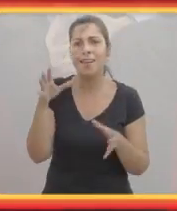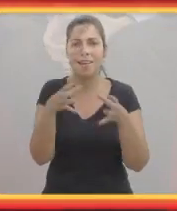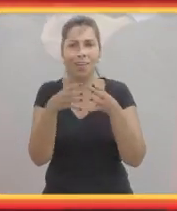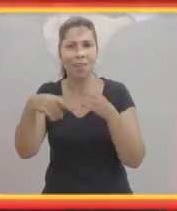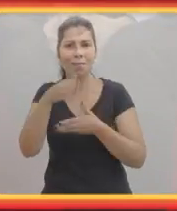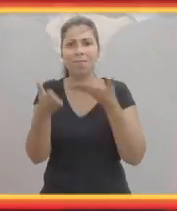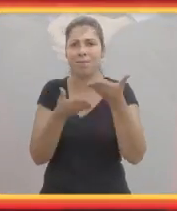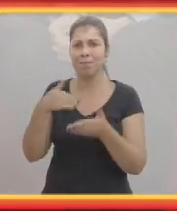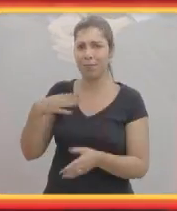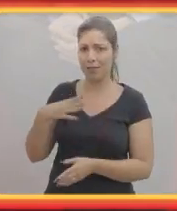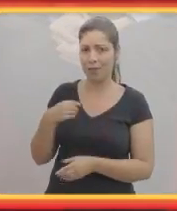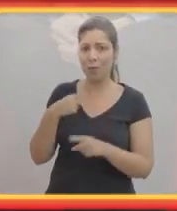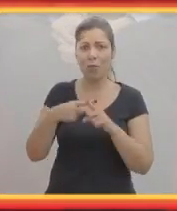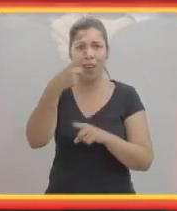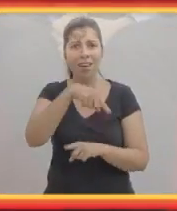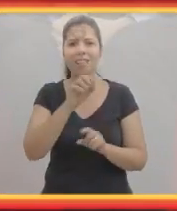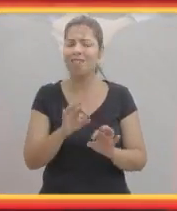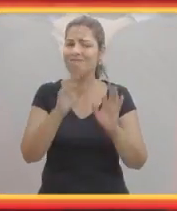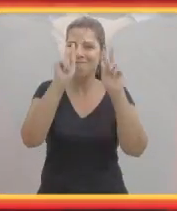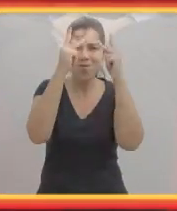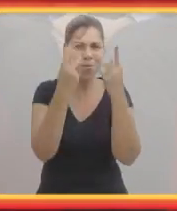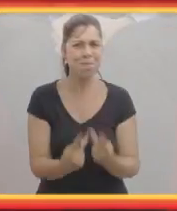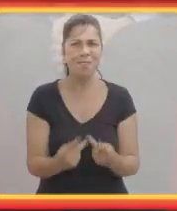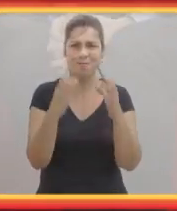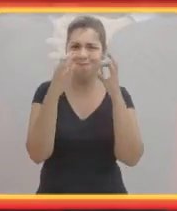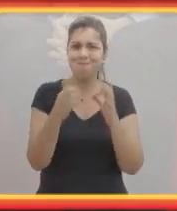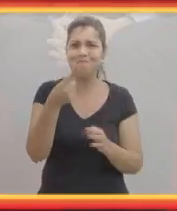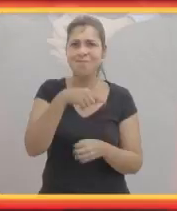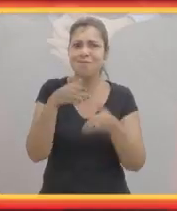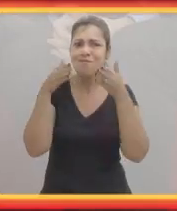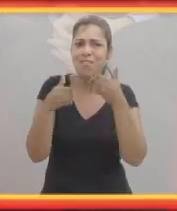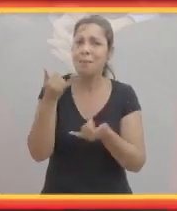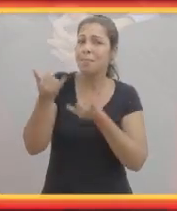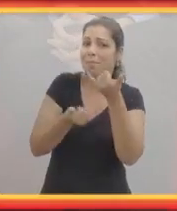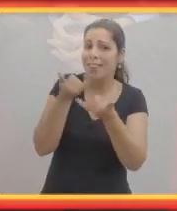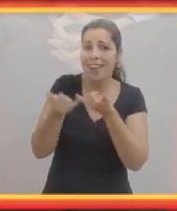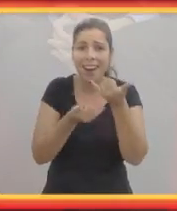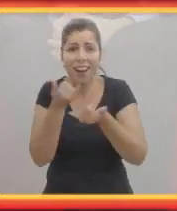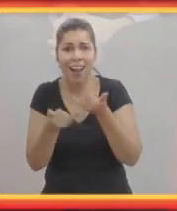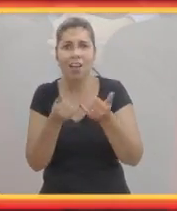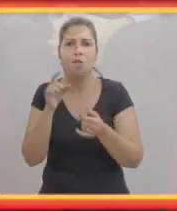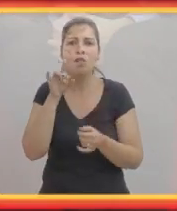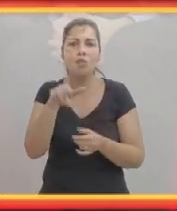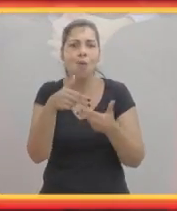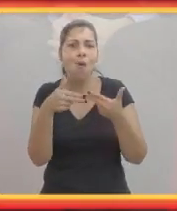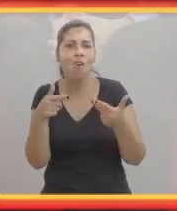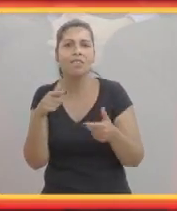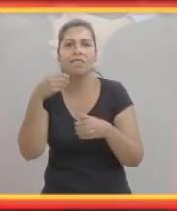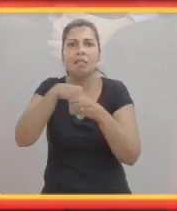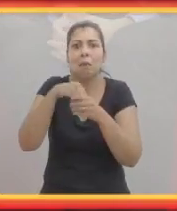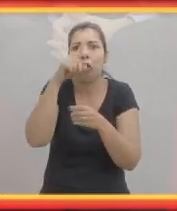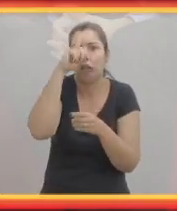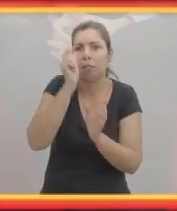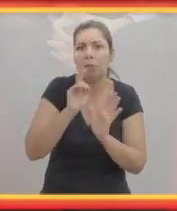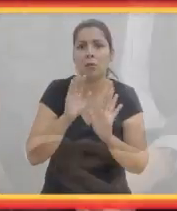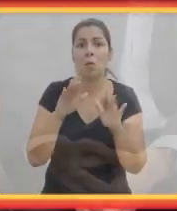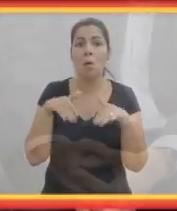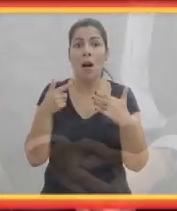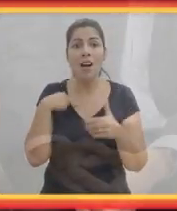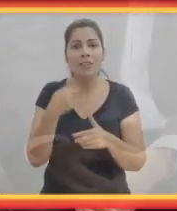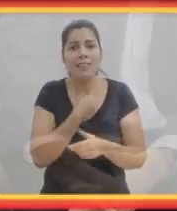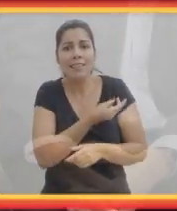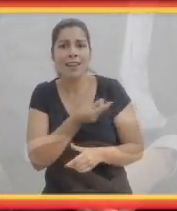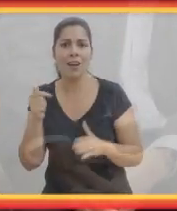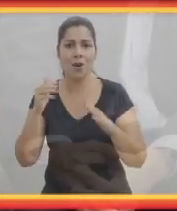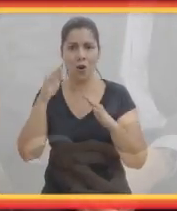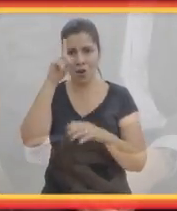Queria ter a oportunidade de agradecer a equipe que trata a minha filha, porque eles são muito humanos. Eles chegam, eles brincam. Não é